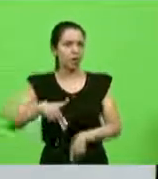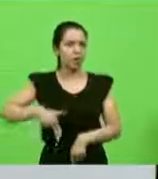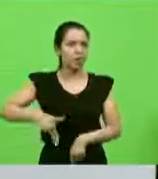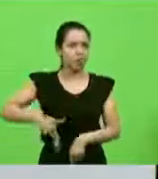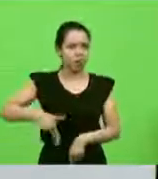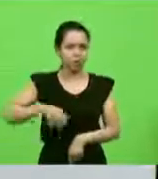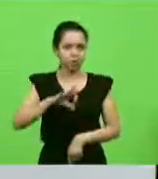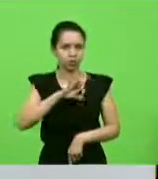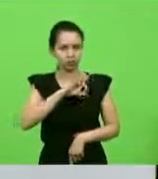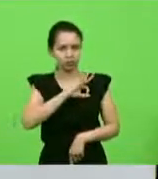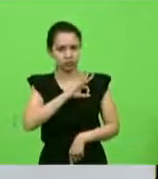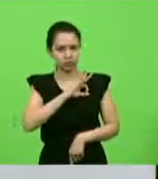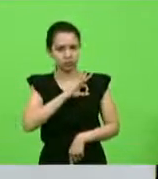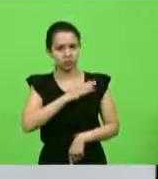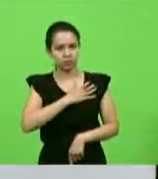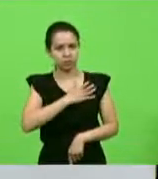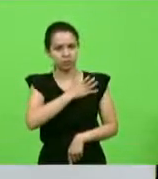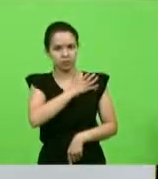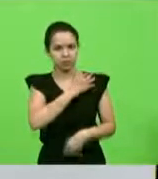não estava presente, não.